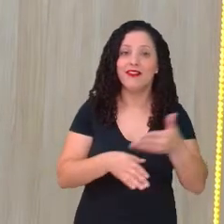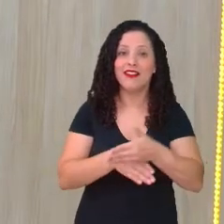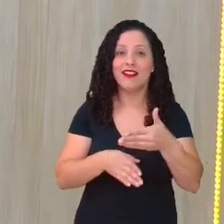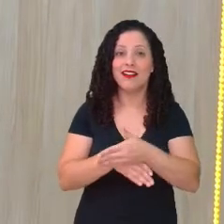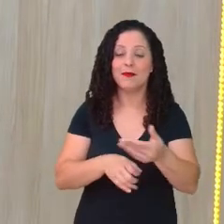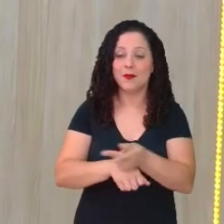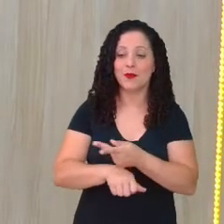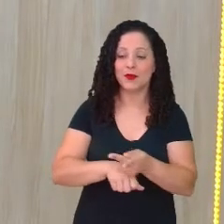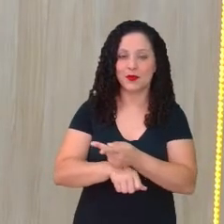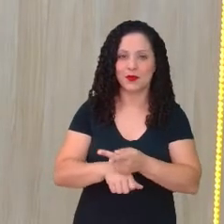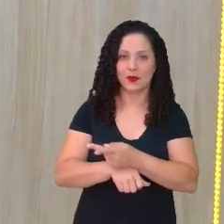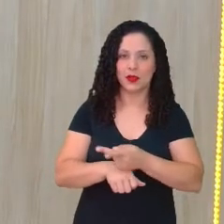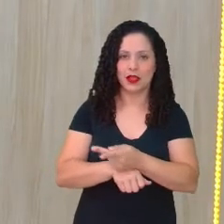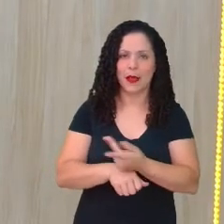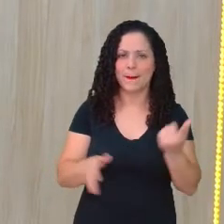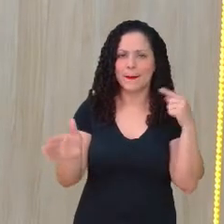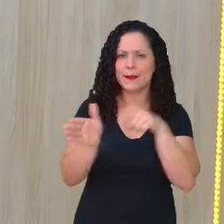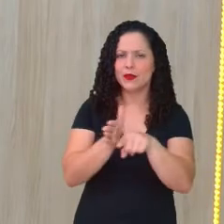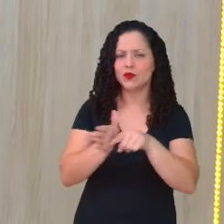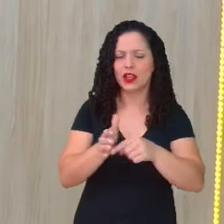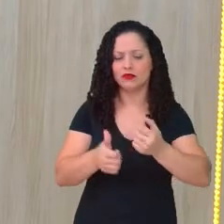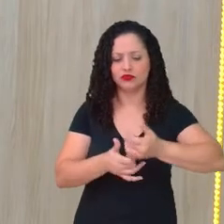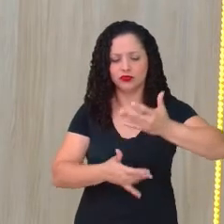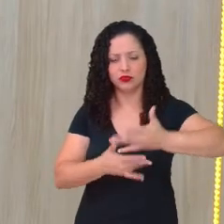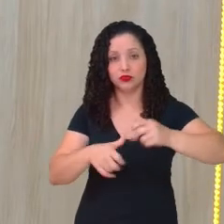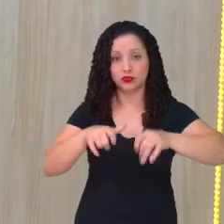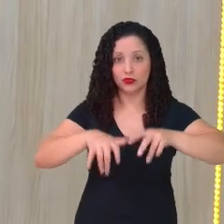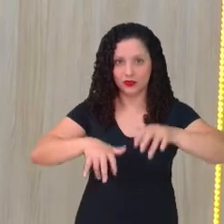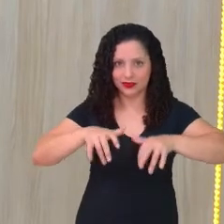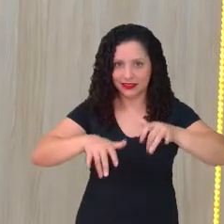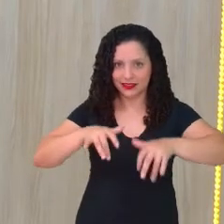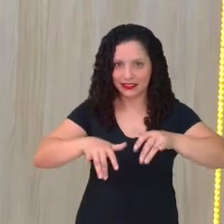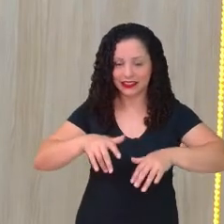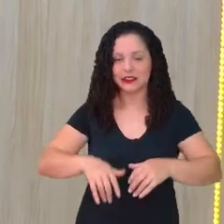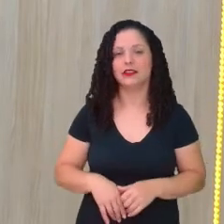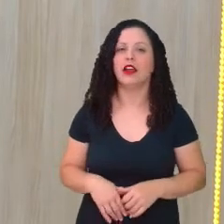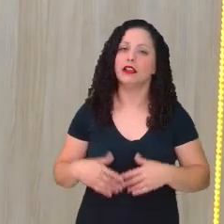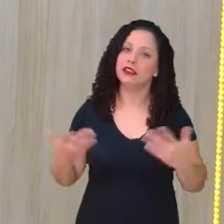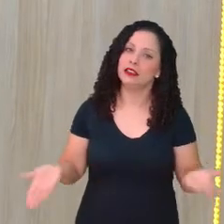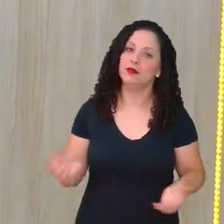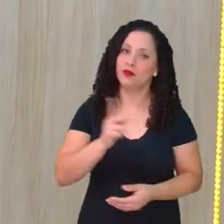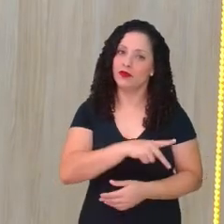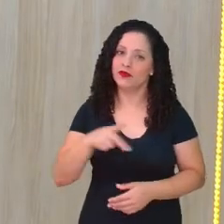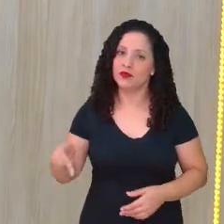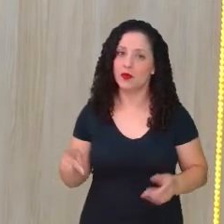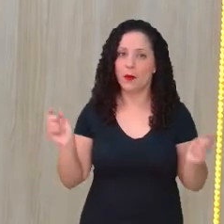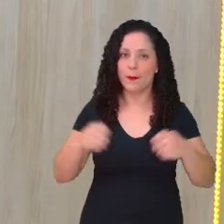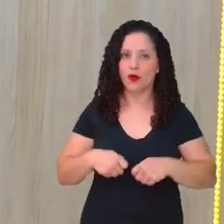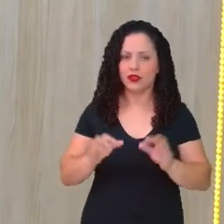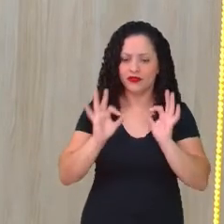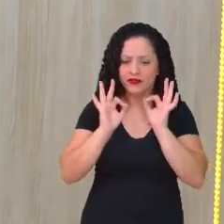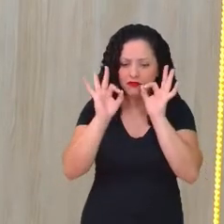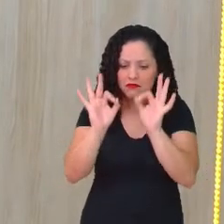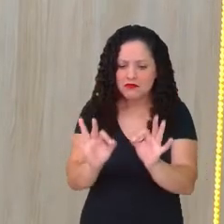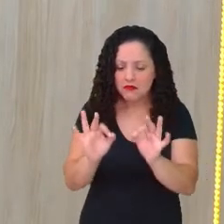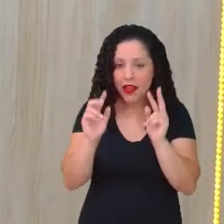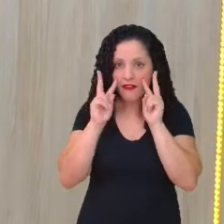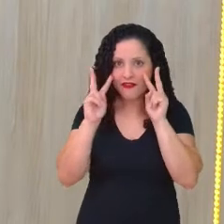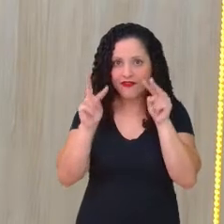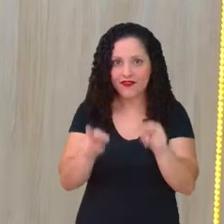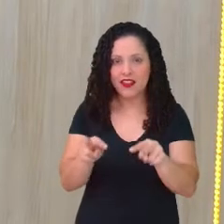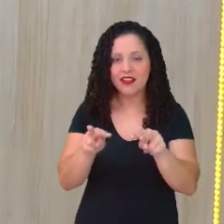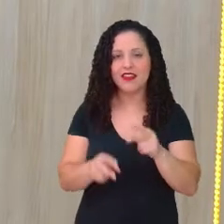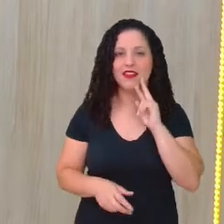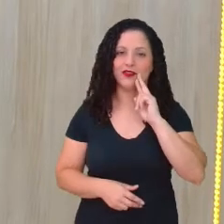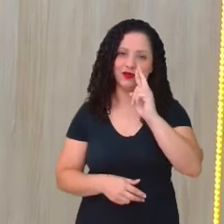E coloca a sua dúvida. De repente, algum de nós vamos passar lá, não é? Alguns de nós vamos